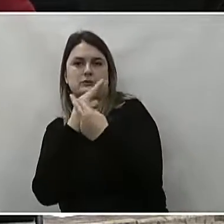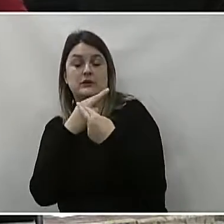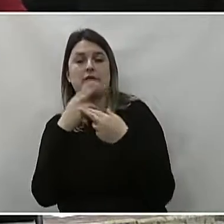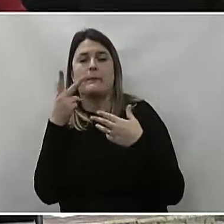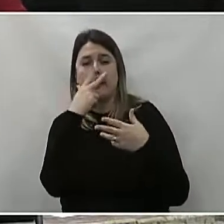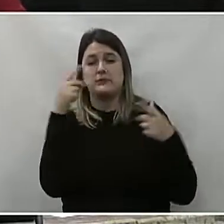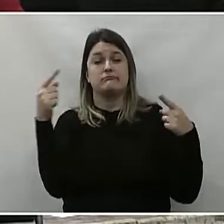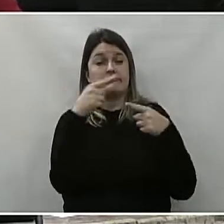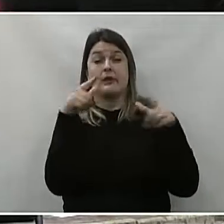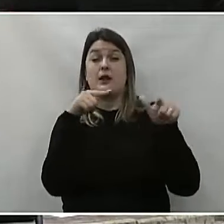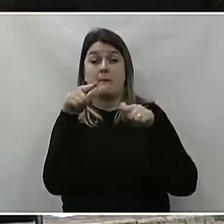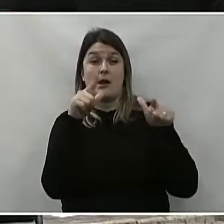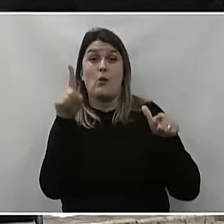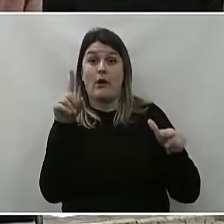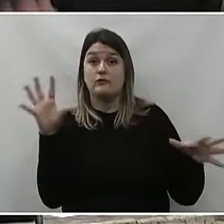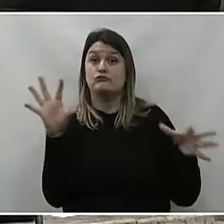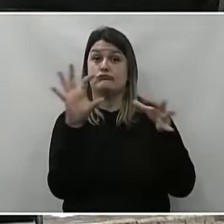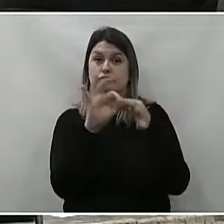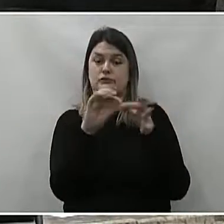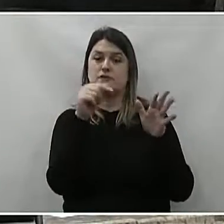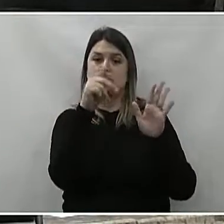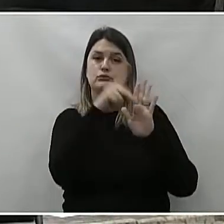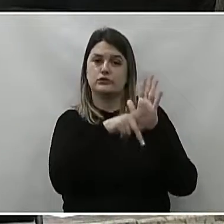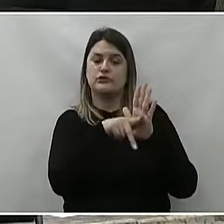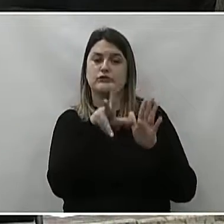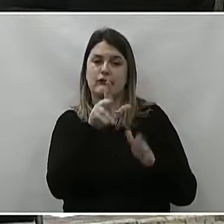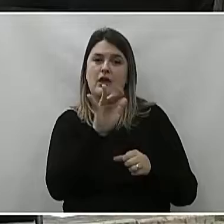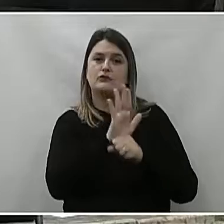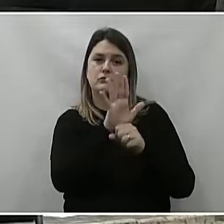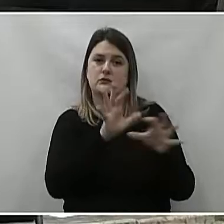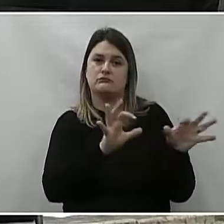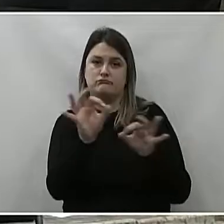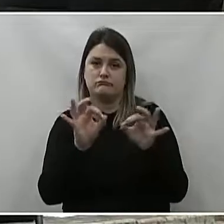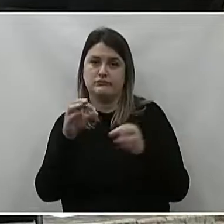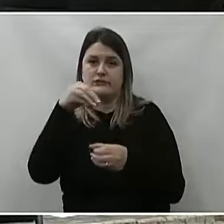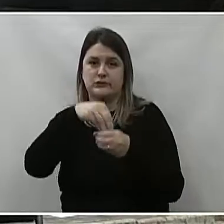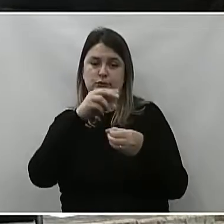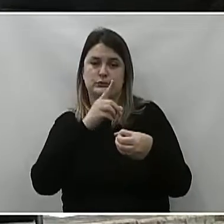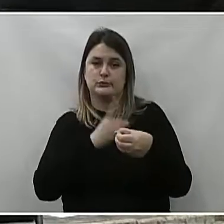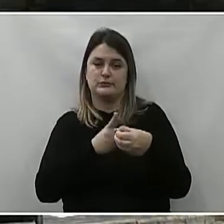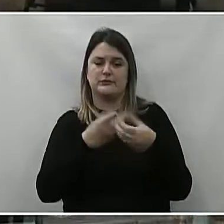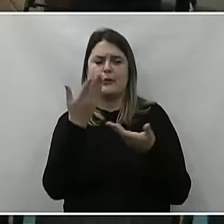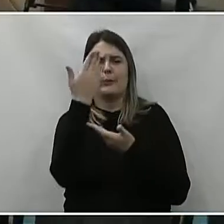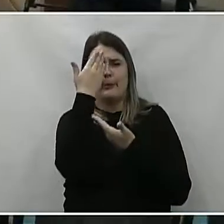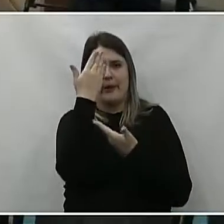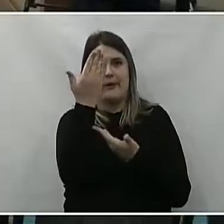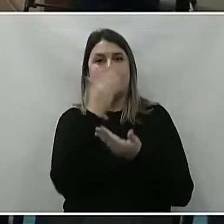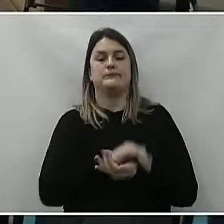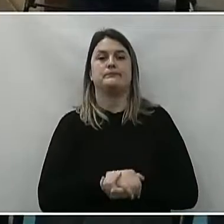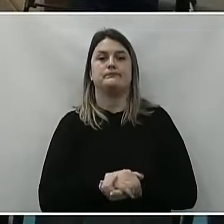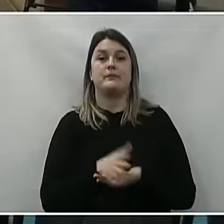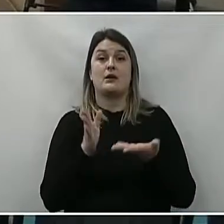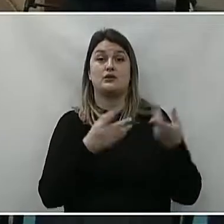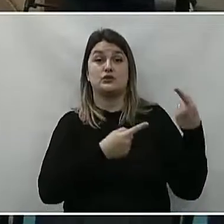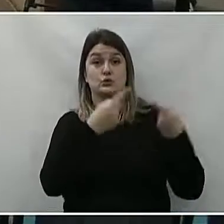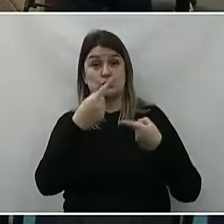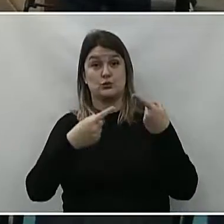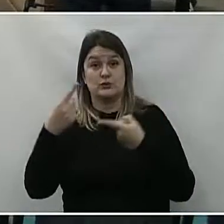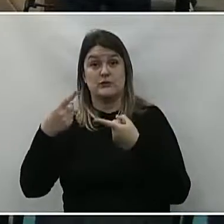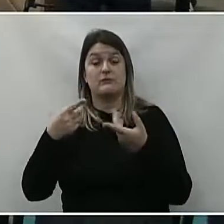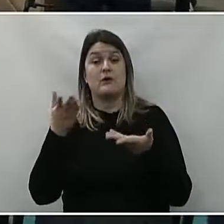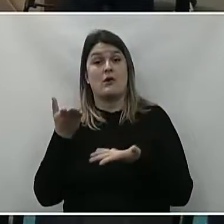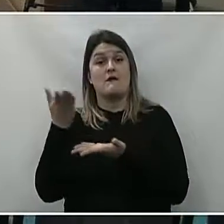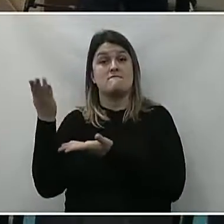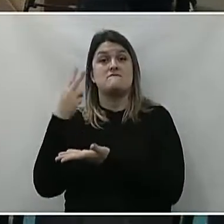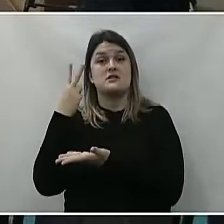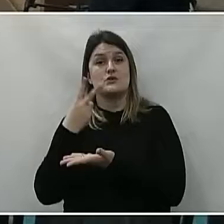em outra. E é um trabalho em conjunto. E esse projeto vem para ajudar a organizar isso aqui no município. Obrigada. Em discussão, com a